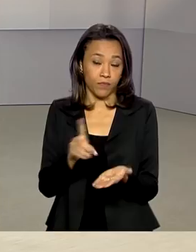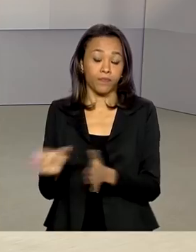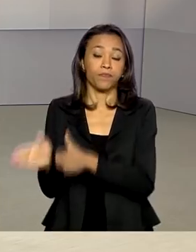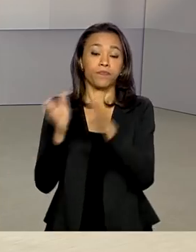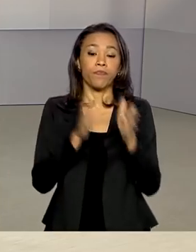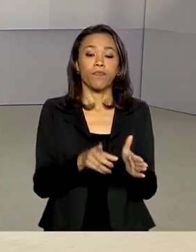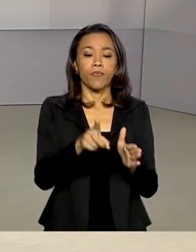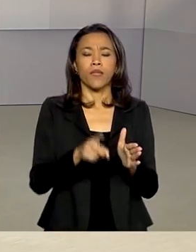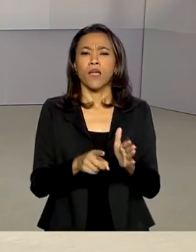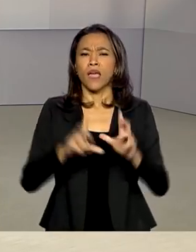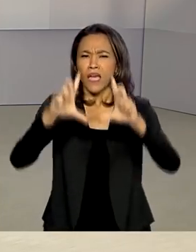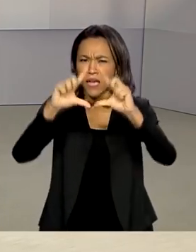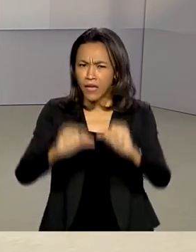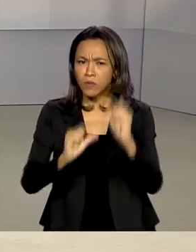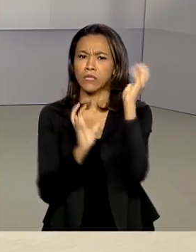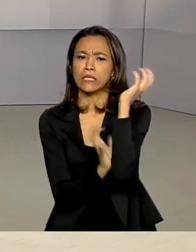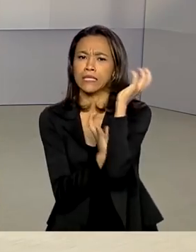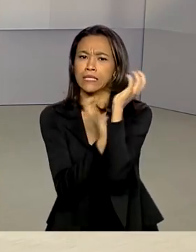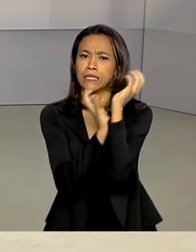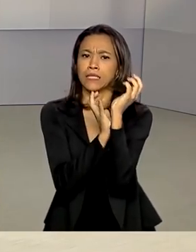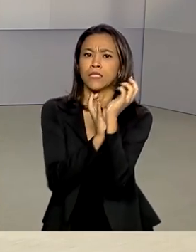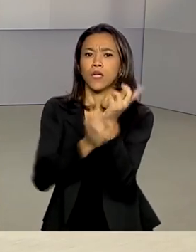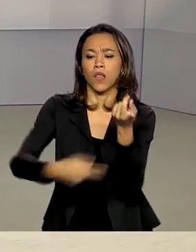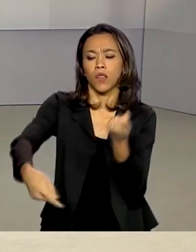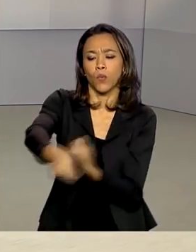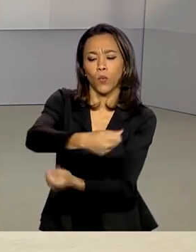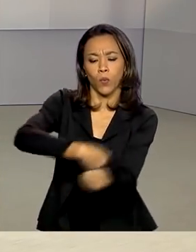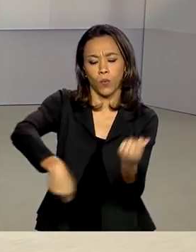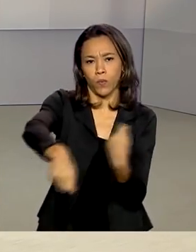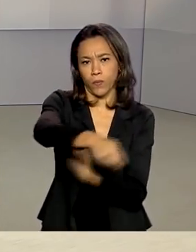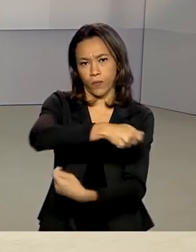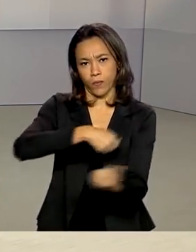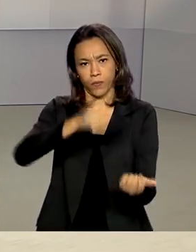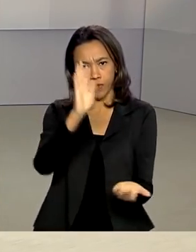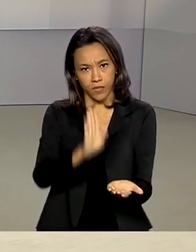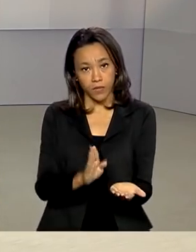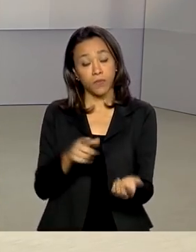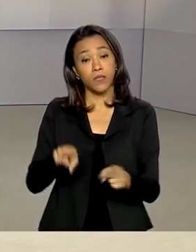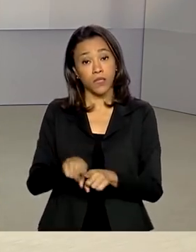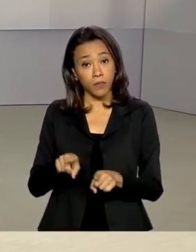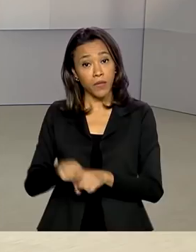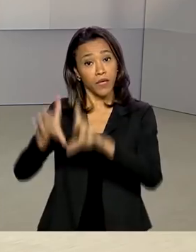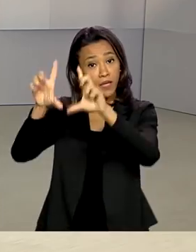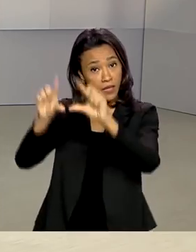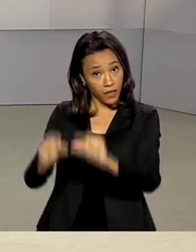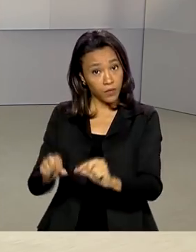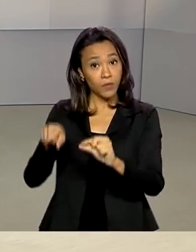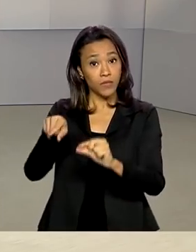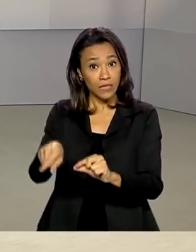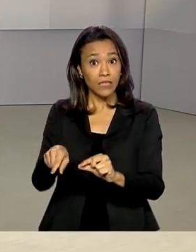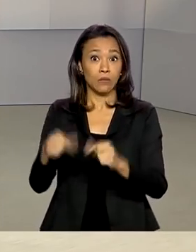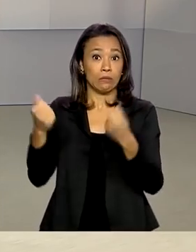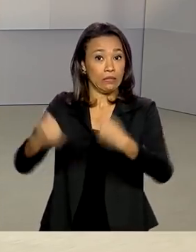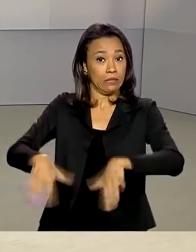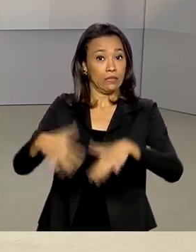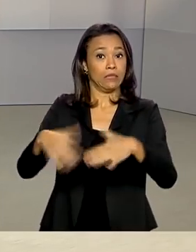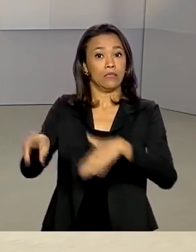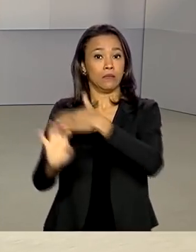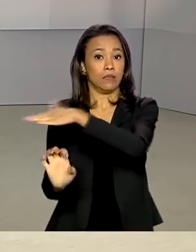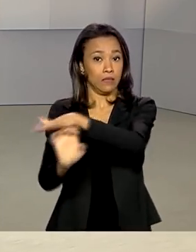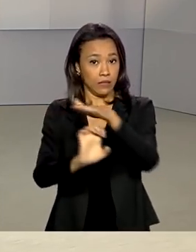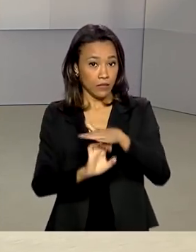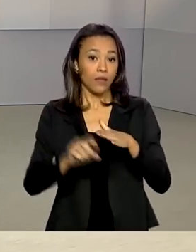Desburocratizar cada vez mais o ambiente de negócios do país e reduzir o custo para os empreendedores. É o que promete o novo